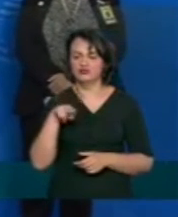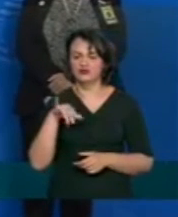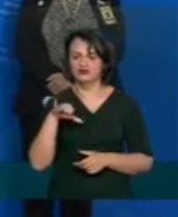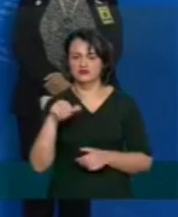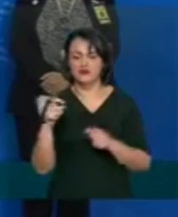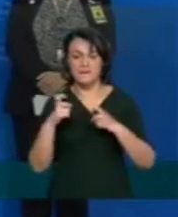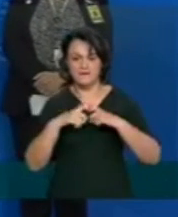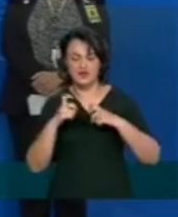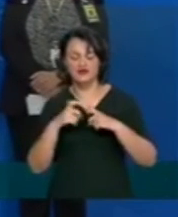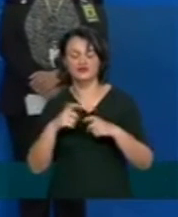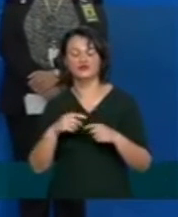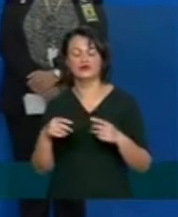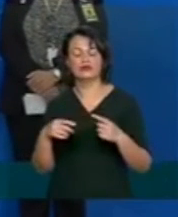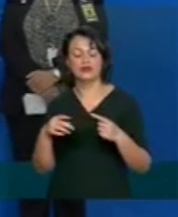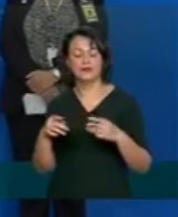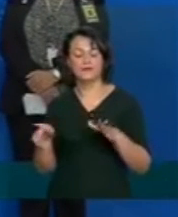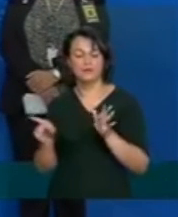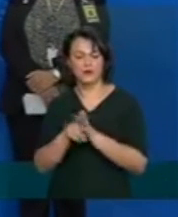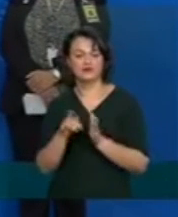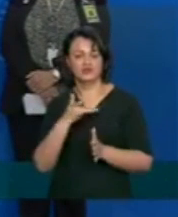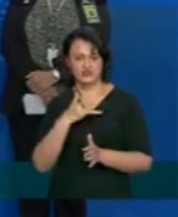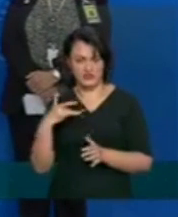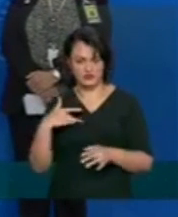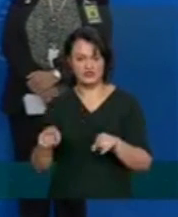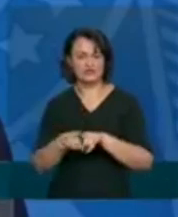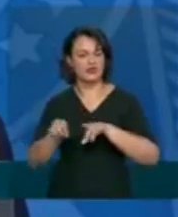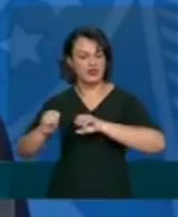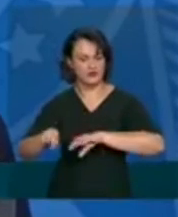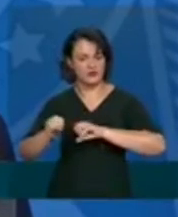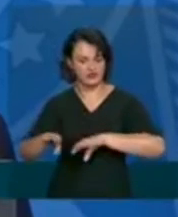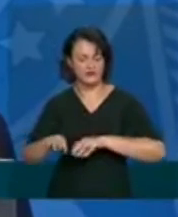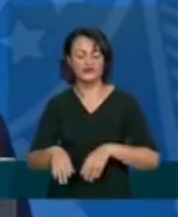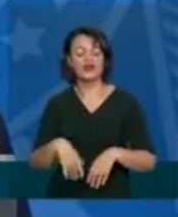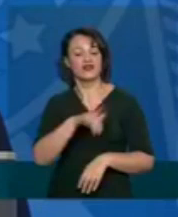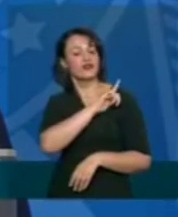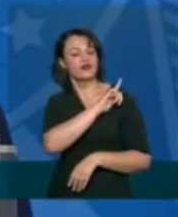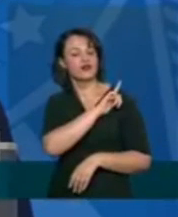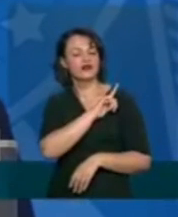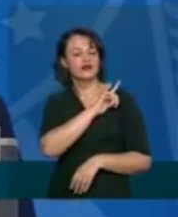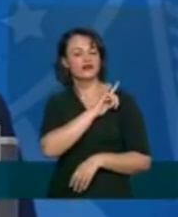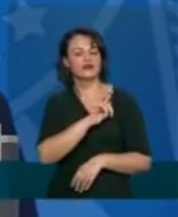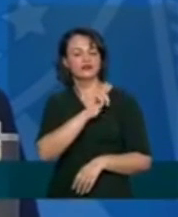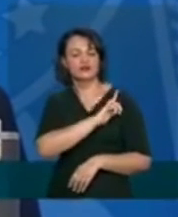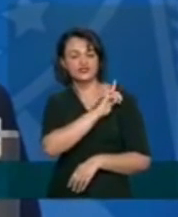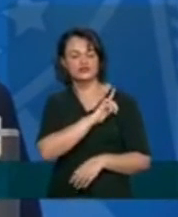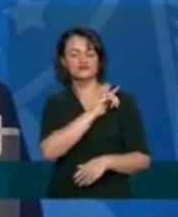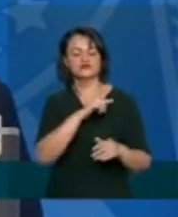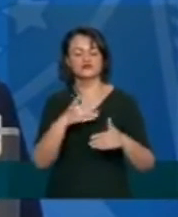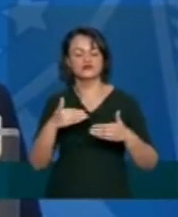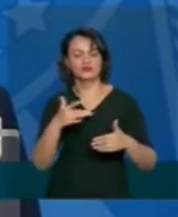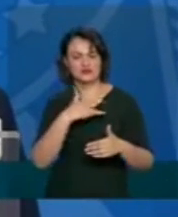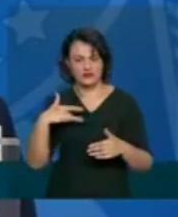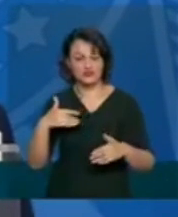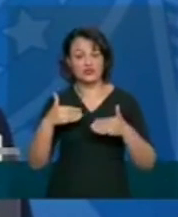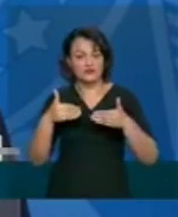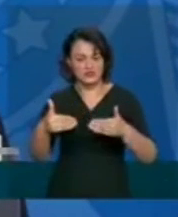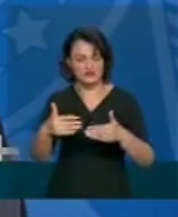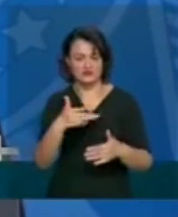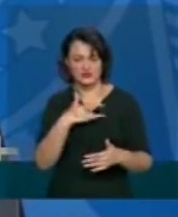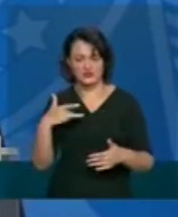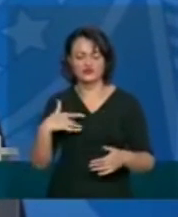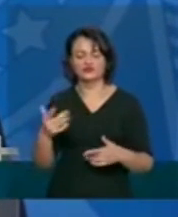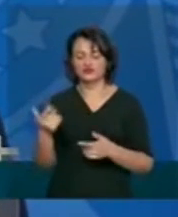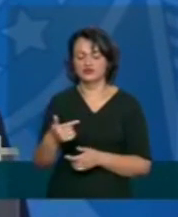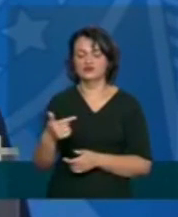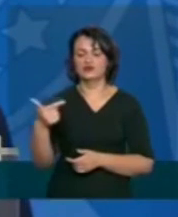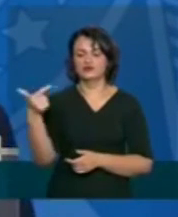Ministério da Educação no âmbito da Secretaria de Gestão do Trabalho de Educação e Saúde do Ministério da Saúde nós temos hoje 22 mil